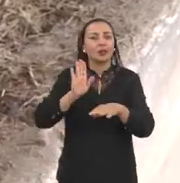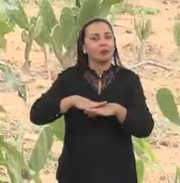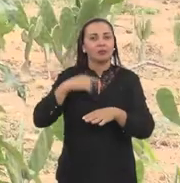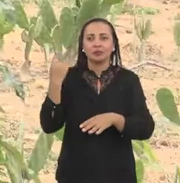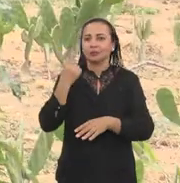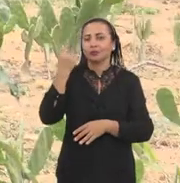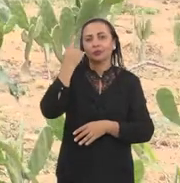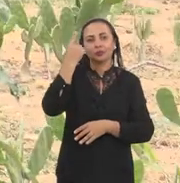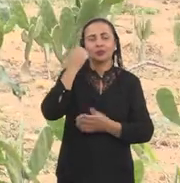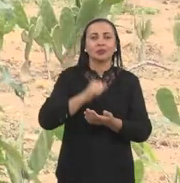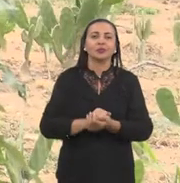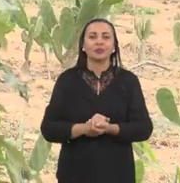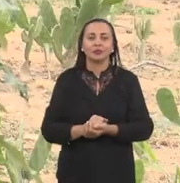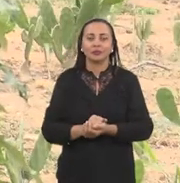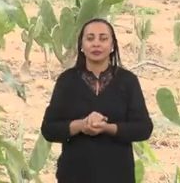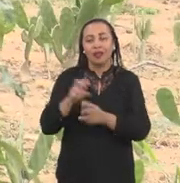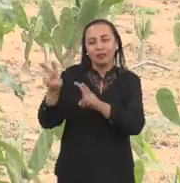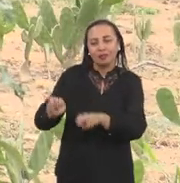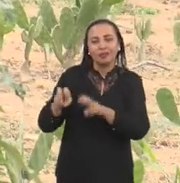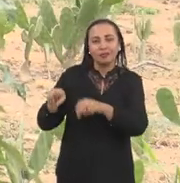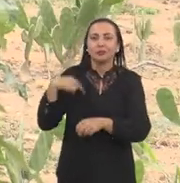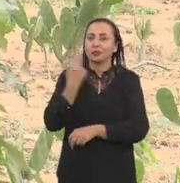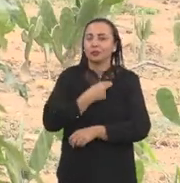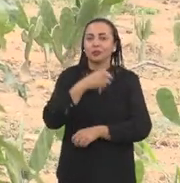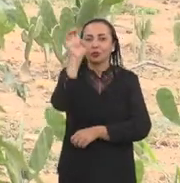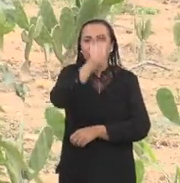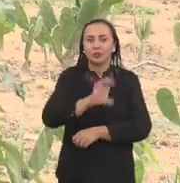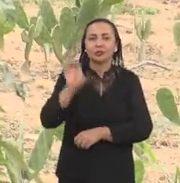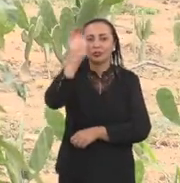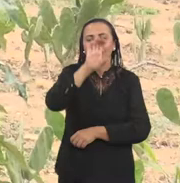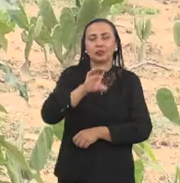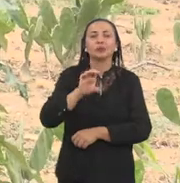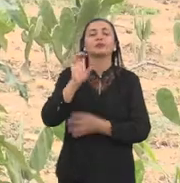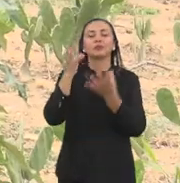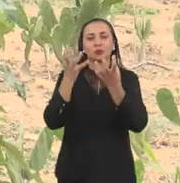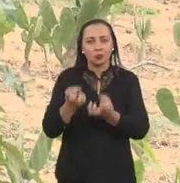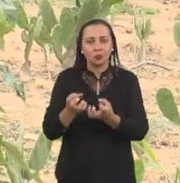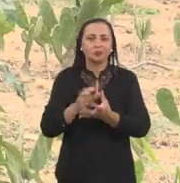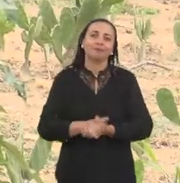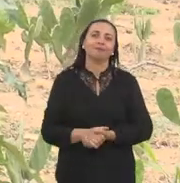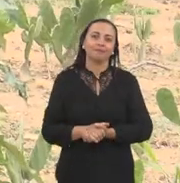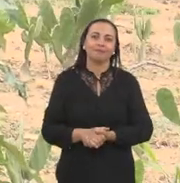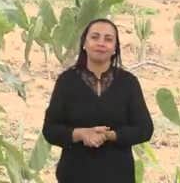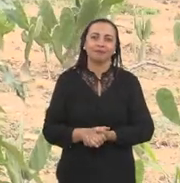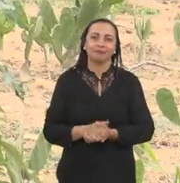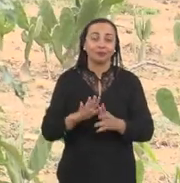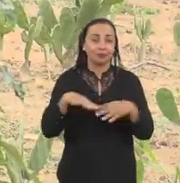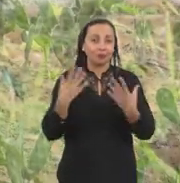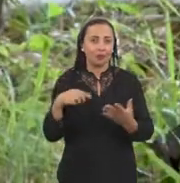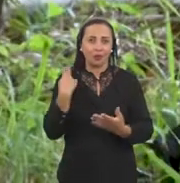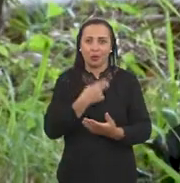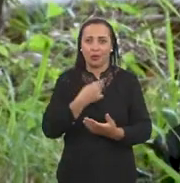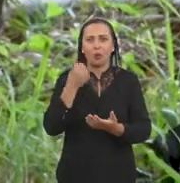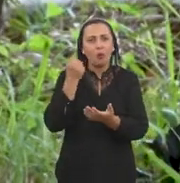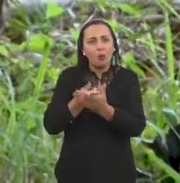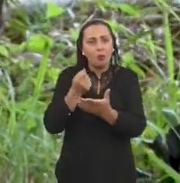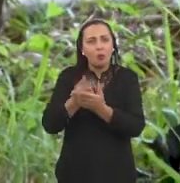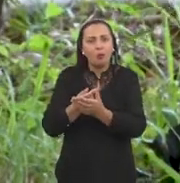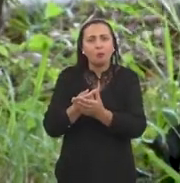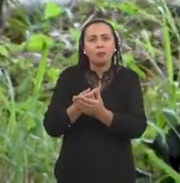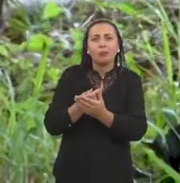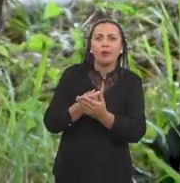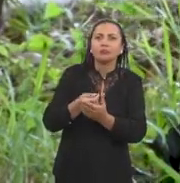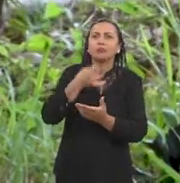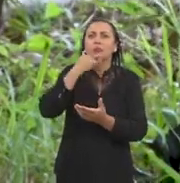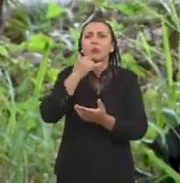carne, que é o grande potencial agrícola da nossa região, da região semeada aqui. Quando a gente compra